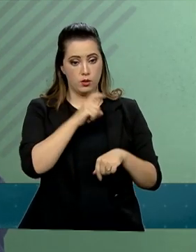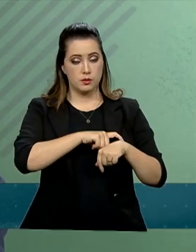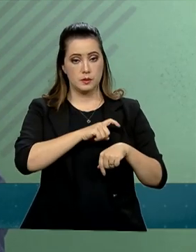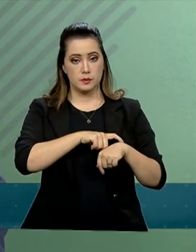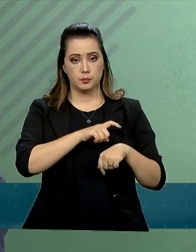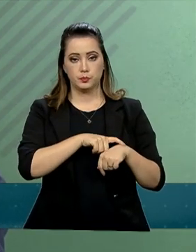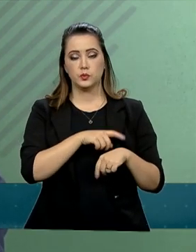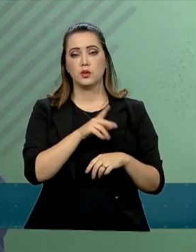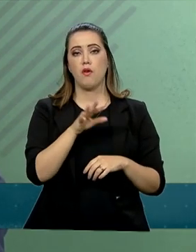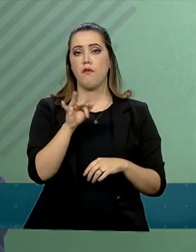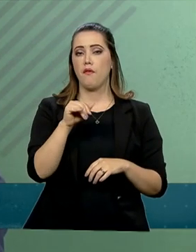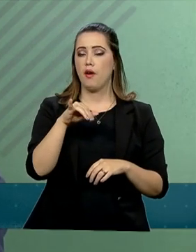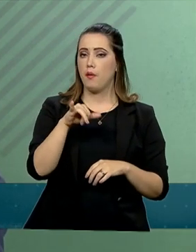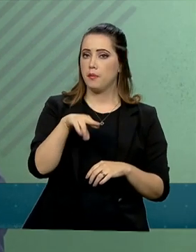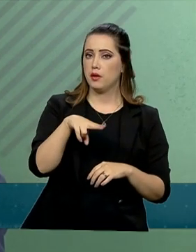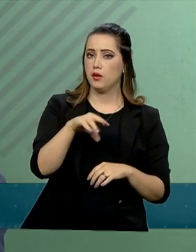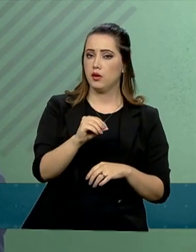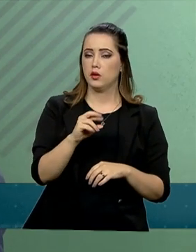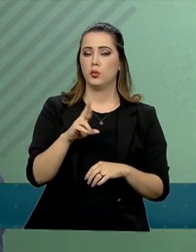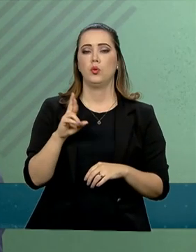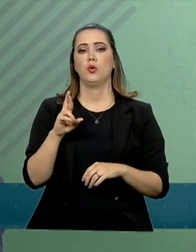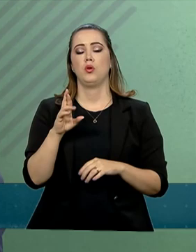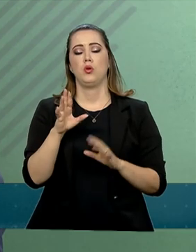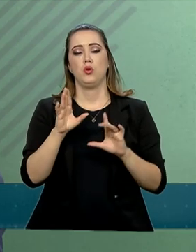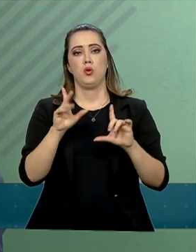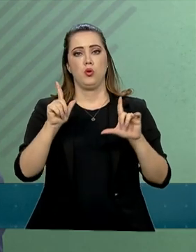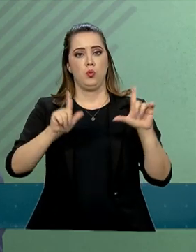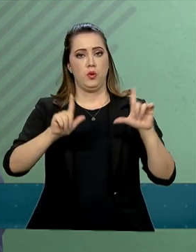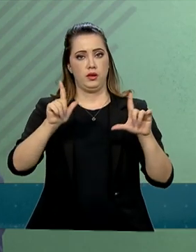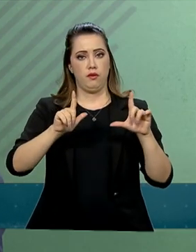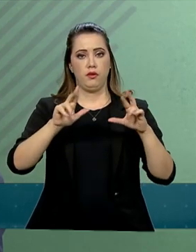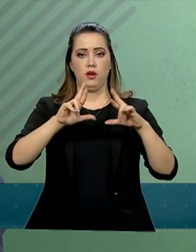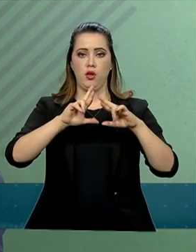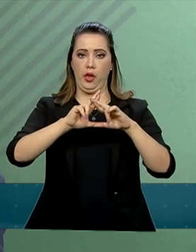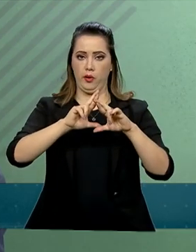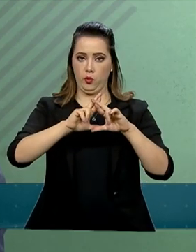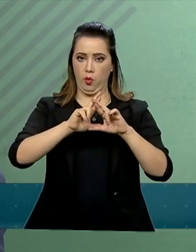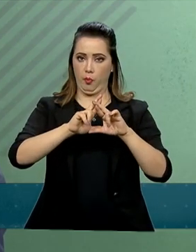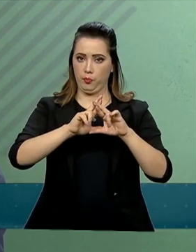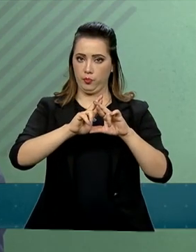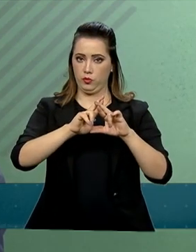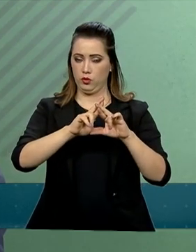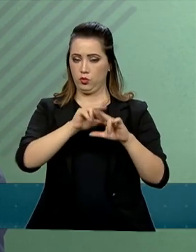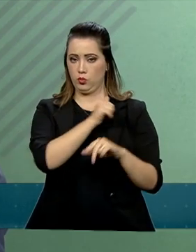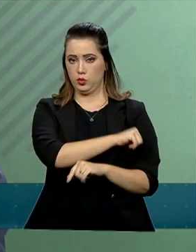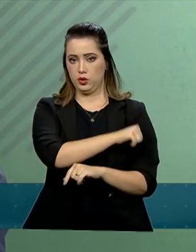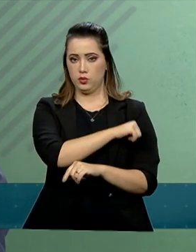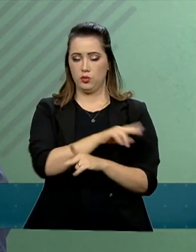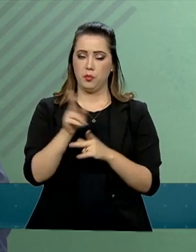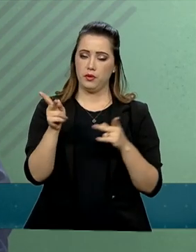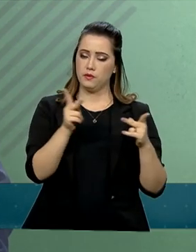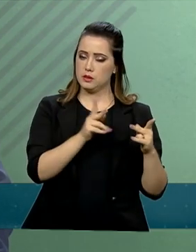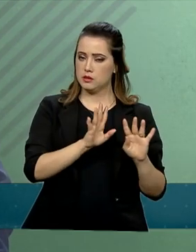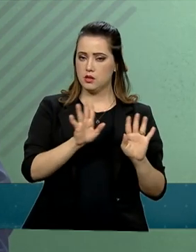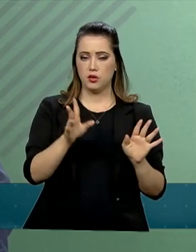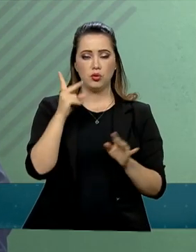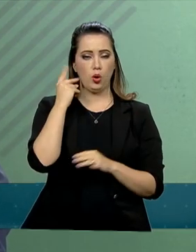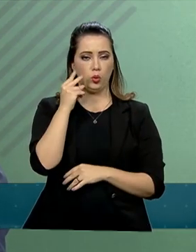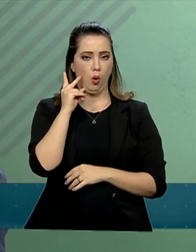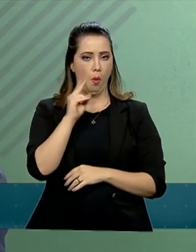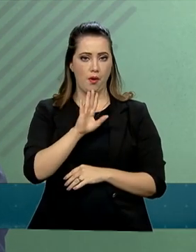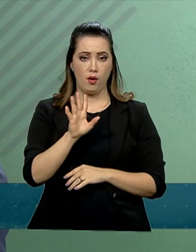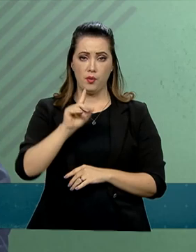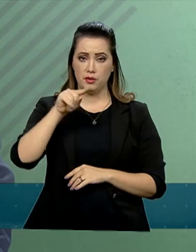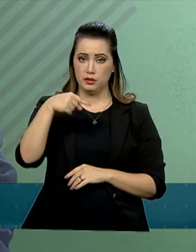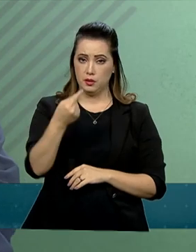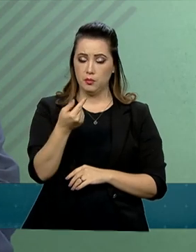da rede Recó TV Rio, uma visita de cortesia. Às 14h, novamente, o ministro